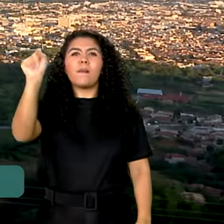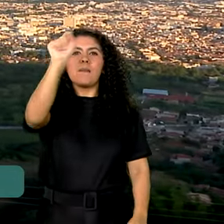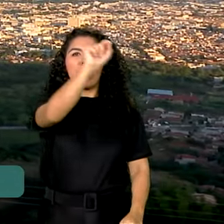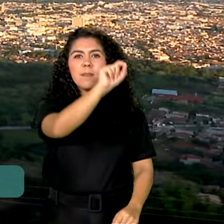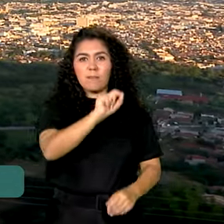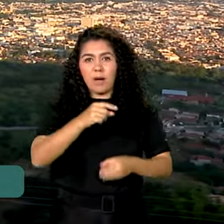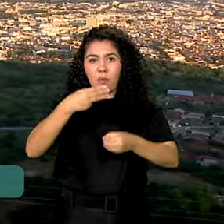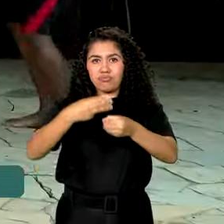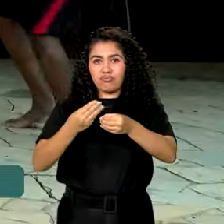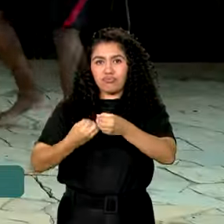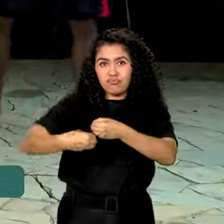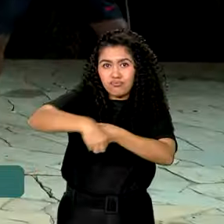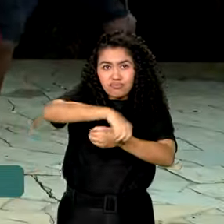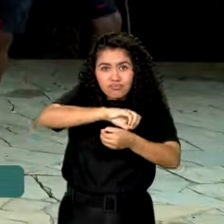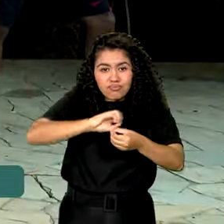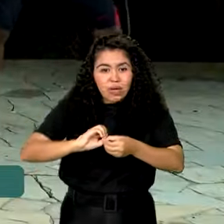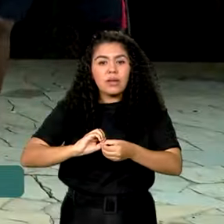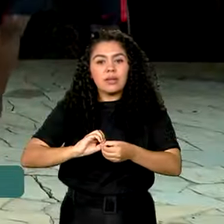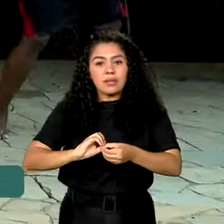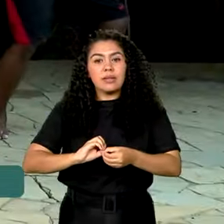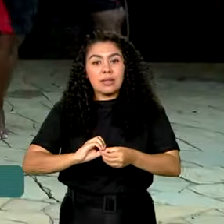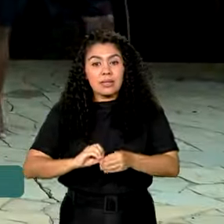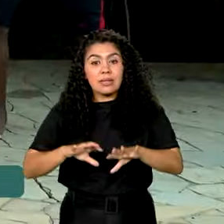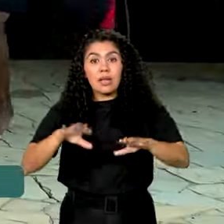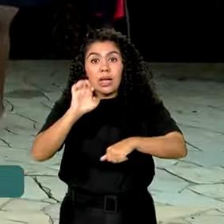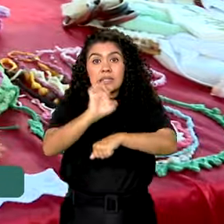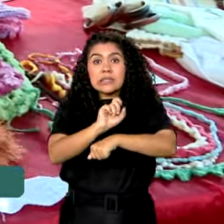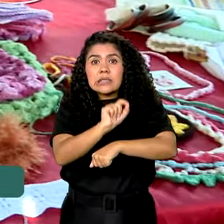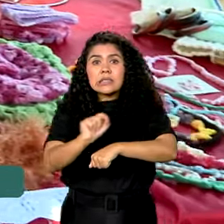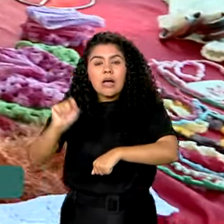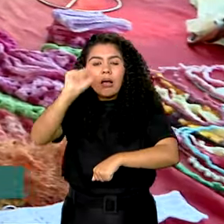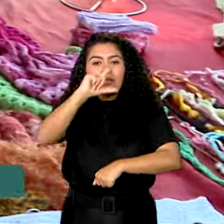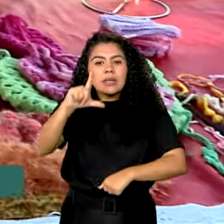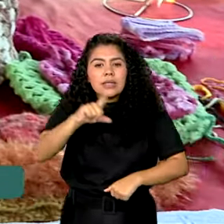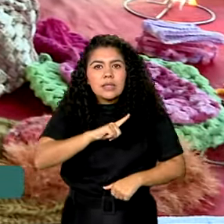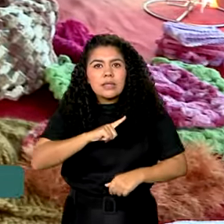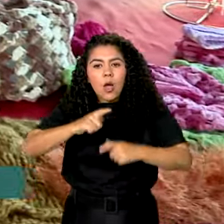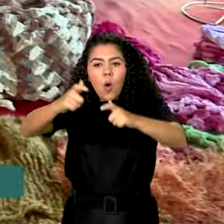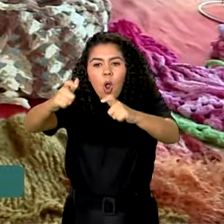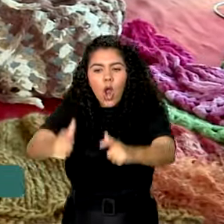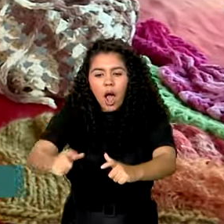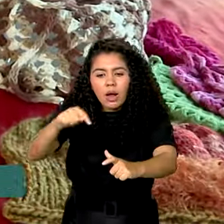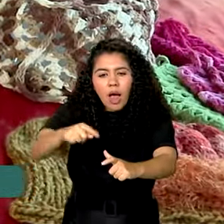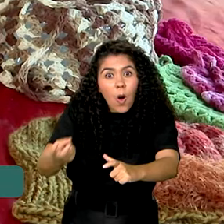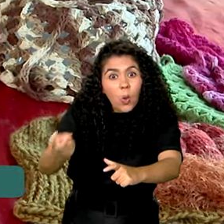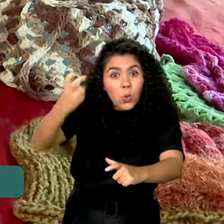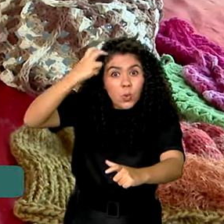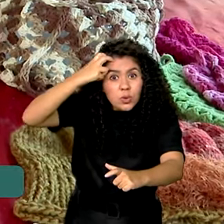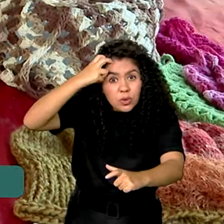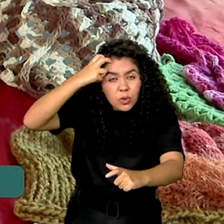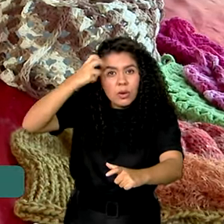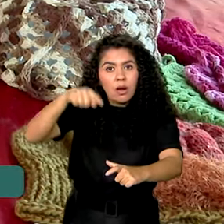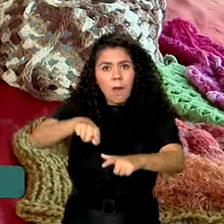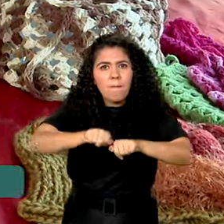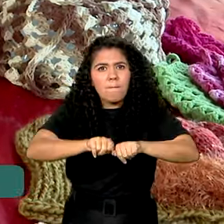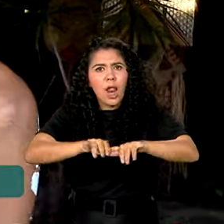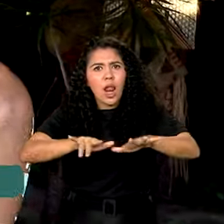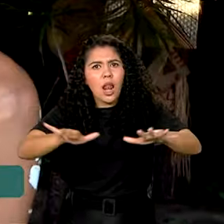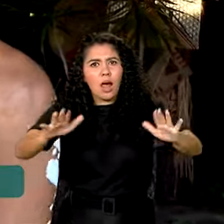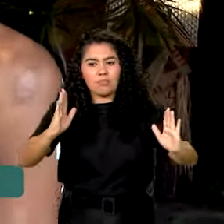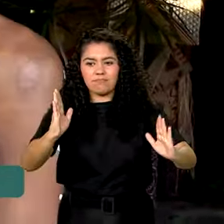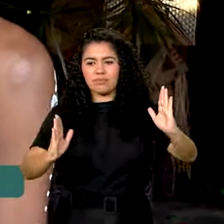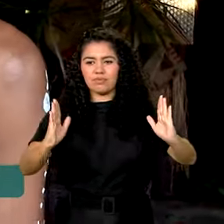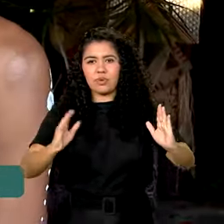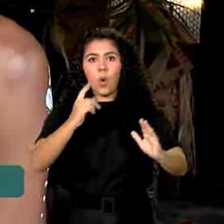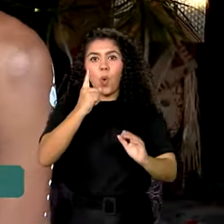municípios. Todos os estados têm pelo menos um ponto de cultura. A rede Cultura Viva cresceu em um ano e meio,